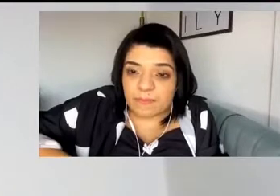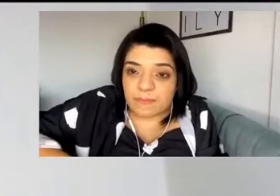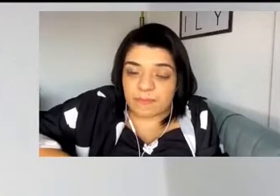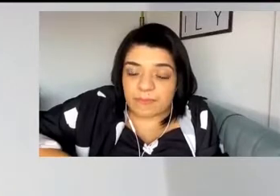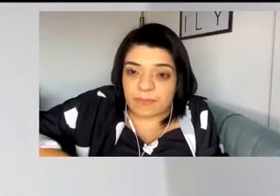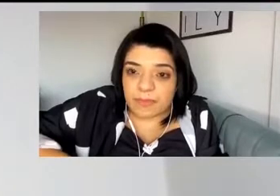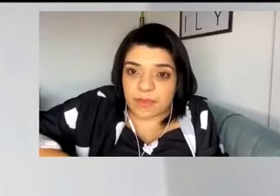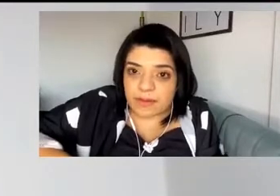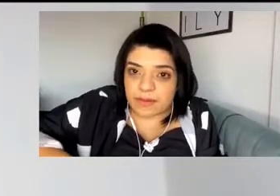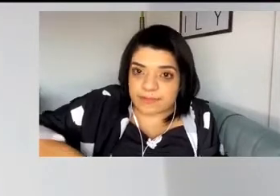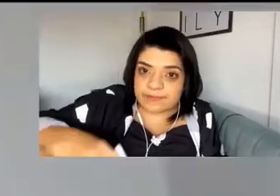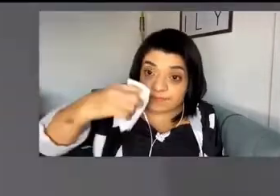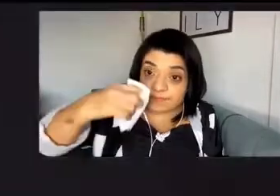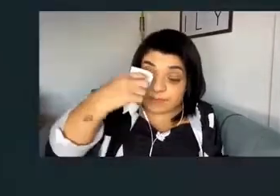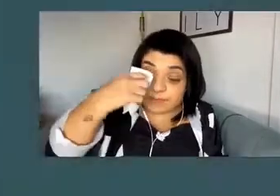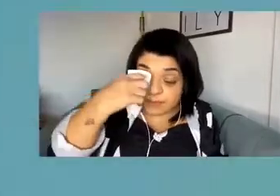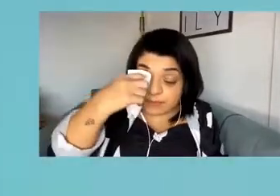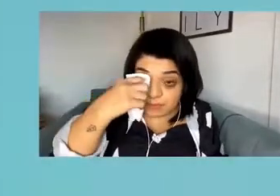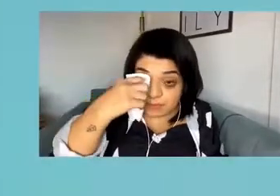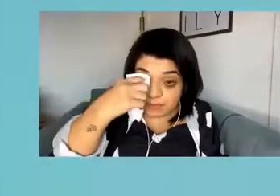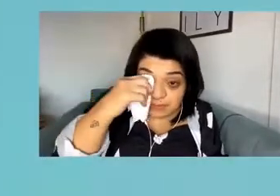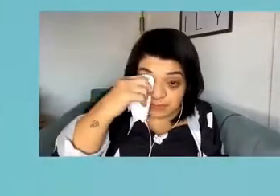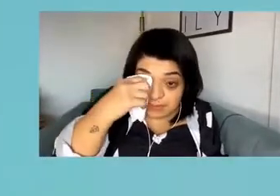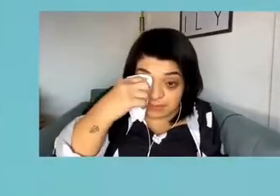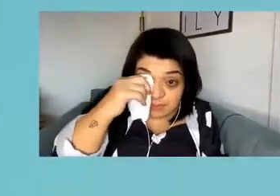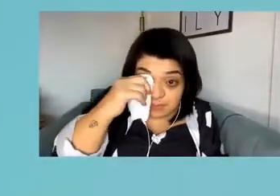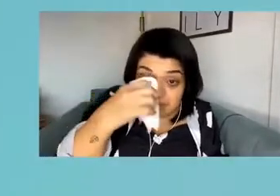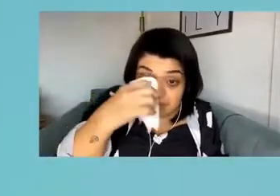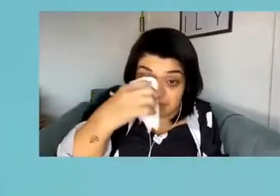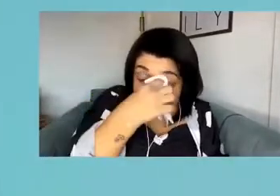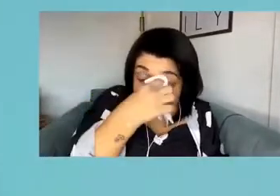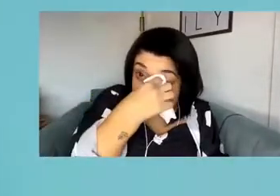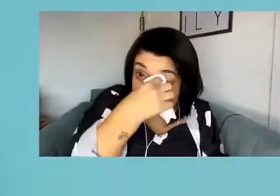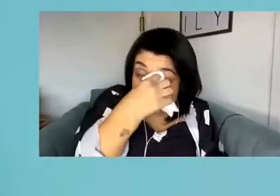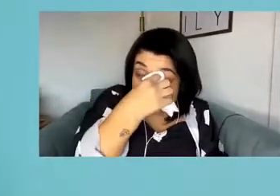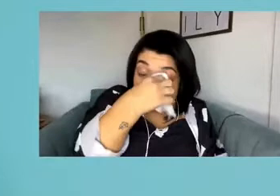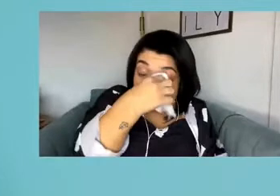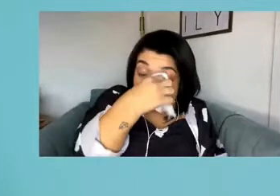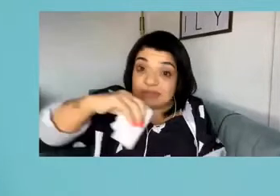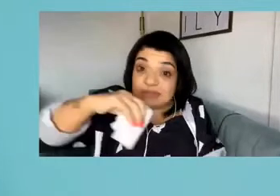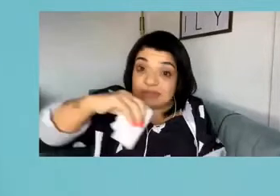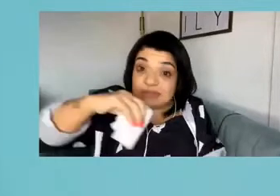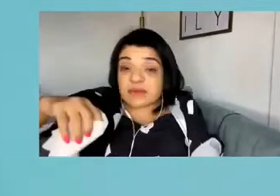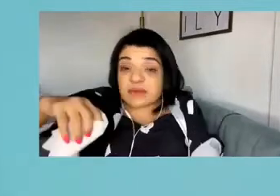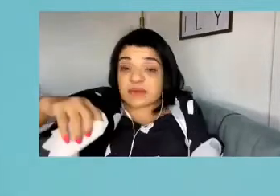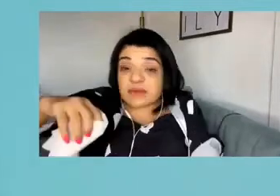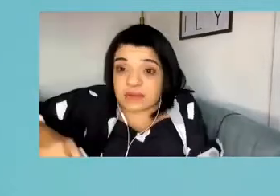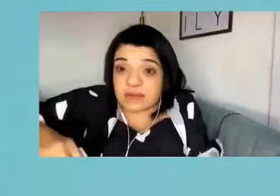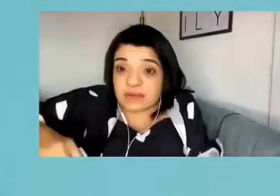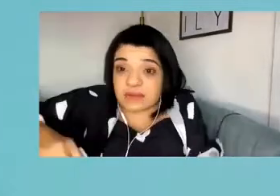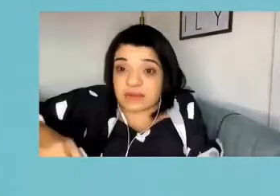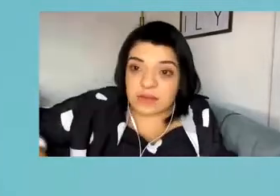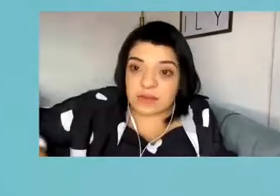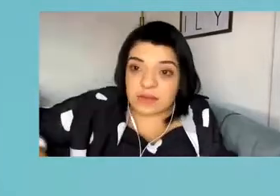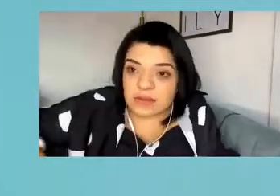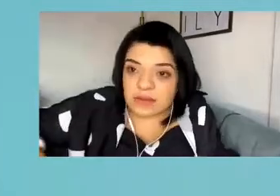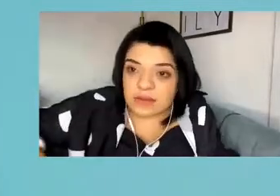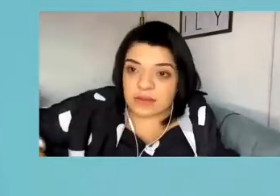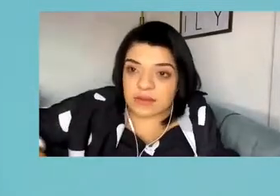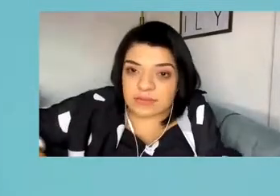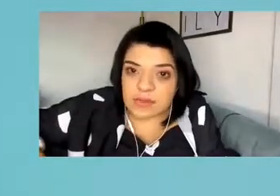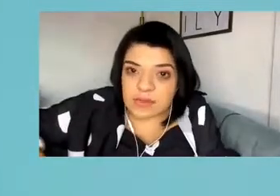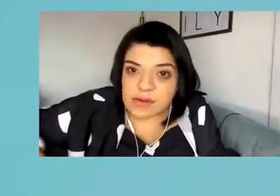que Deus te deu. Hoje só temos a agradecer a Deus por tudo que ela tá conquistando. Que é